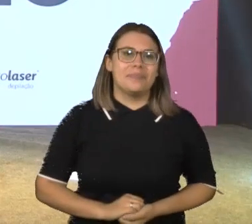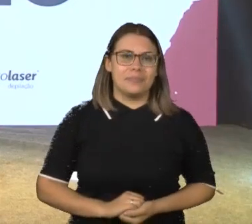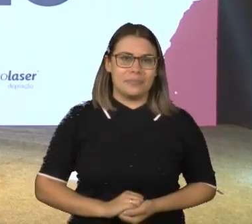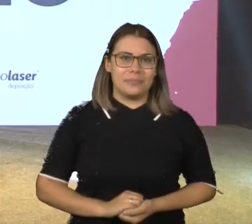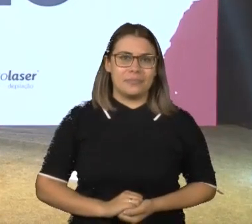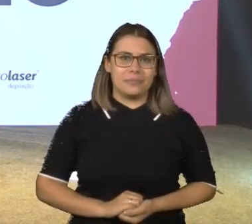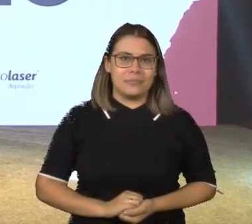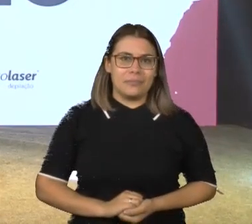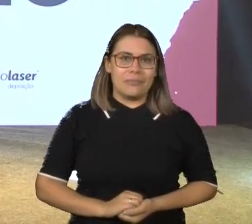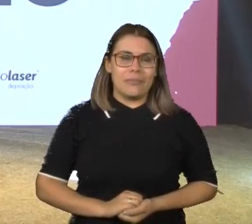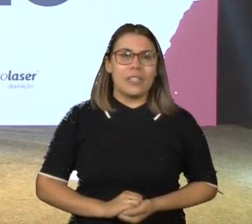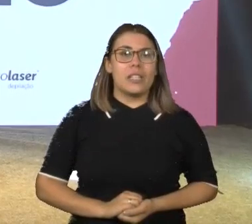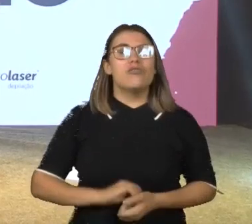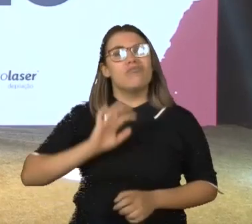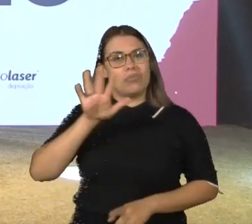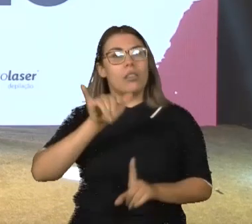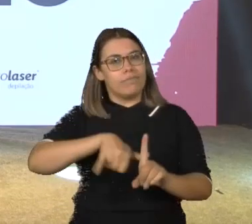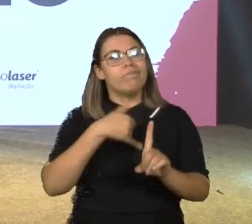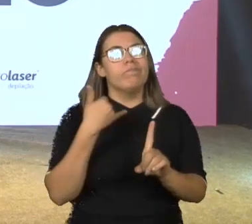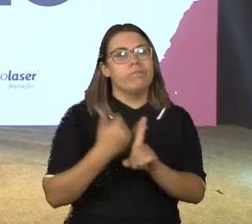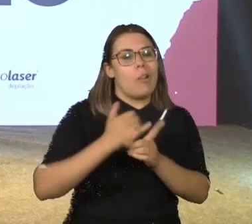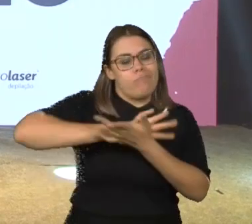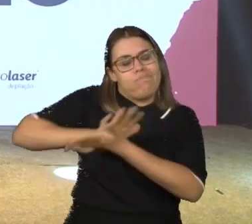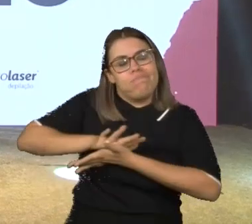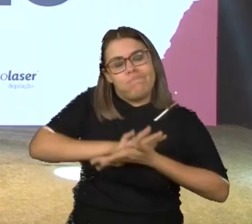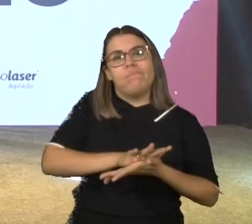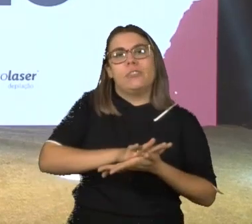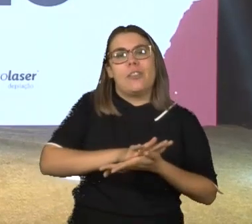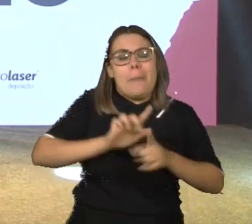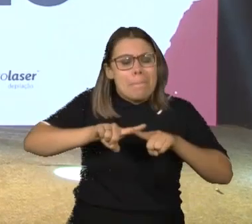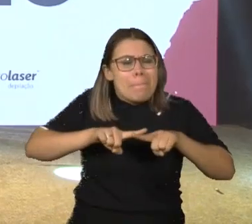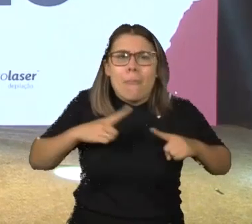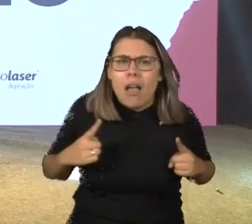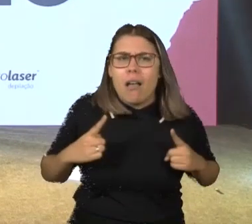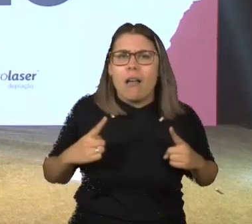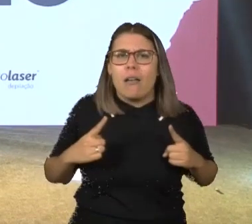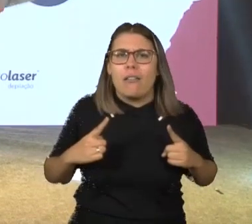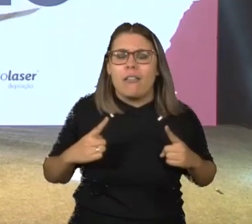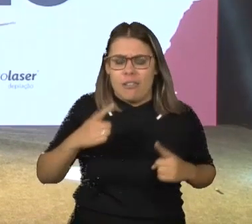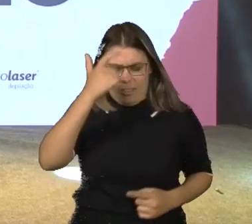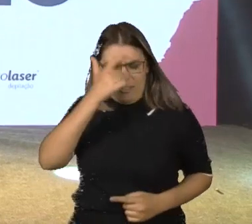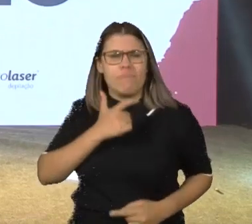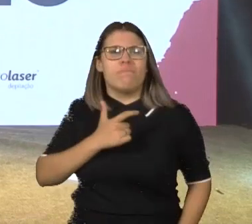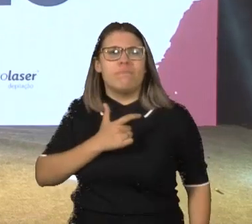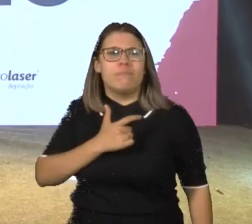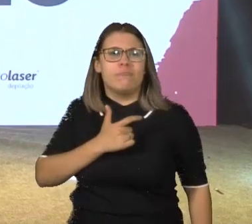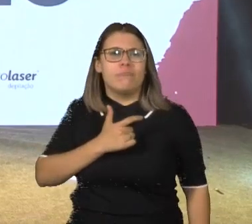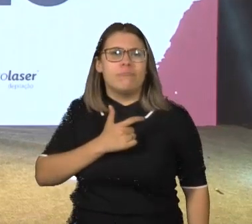Mesmo passando por bullying e discriminação. Mas, para isso, eu nem digo.